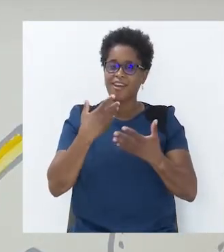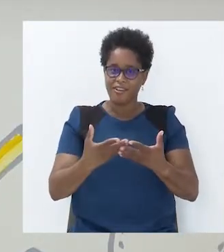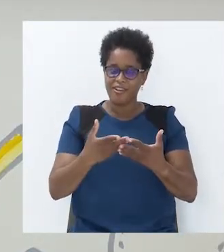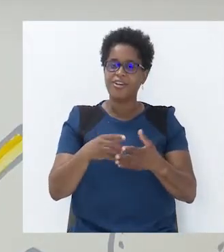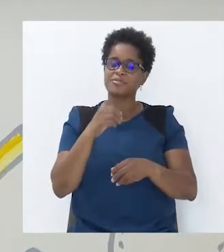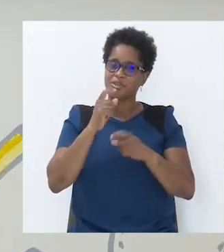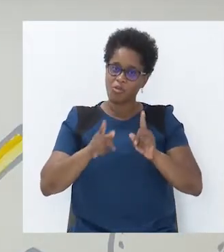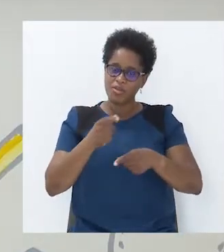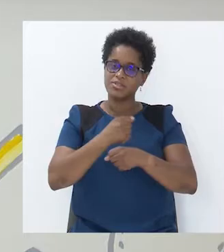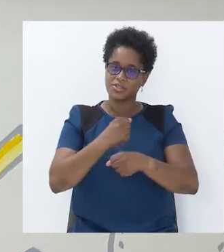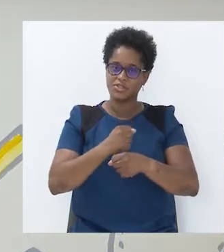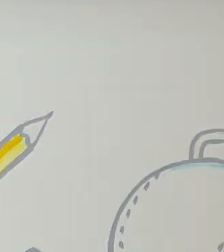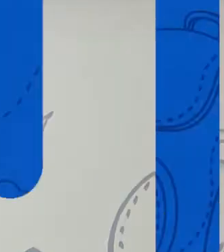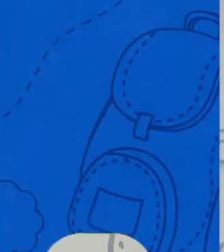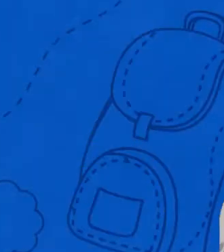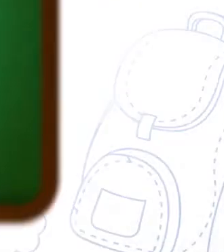aos exercícios.